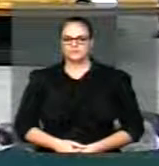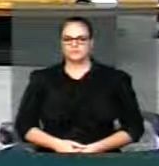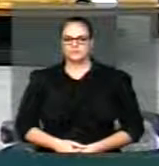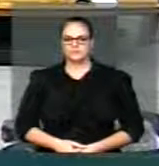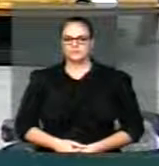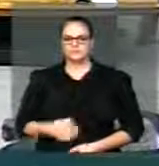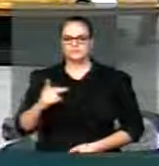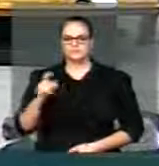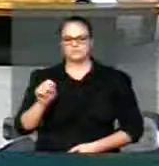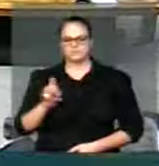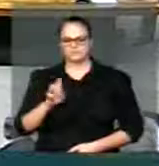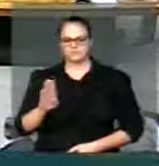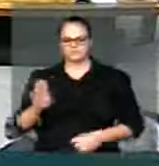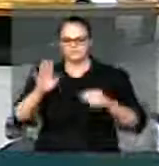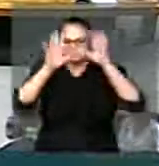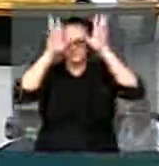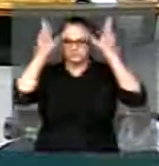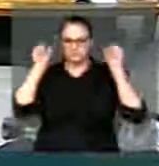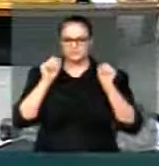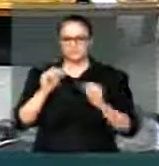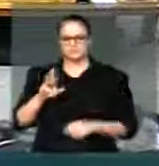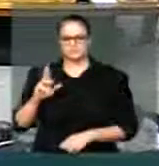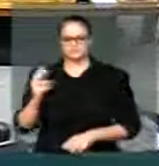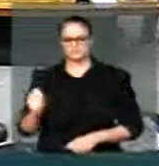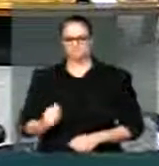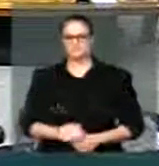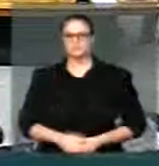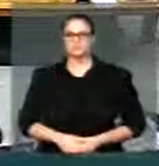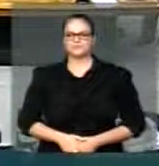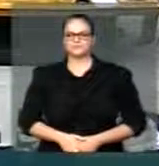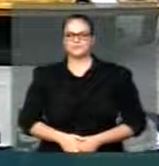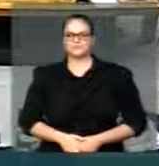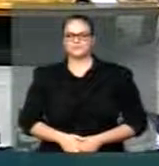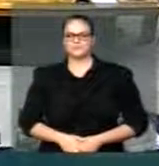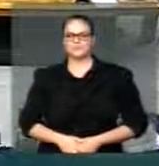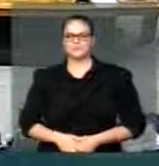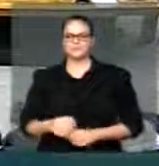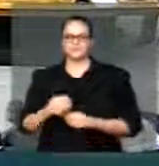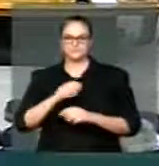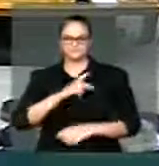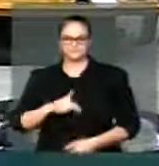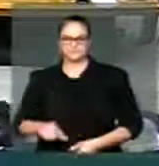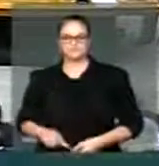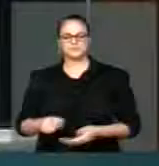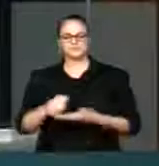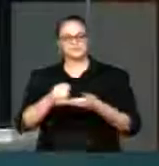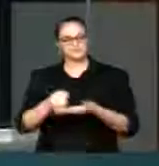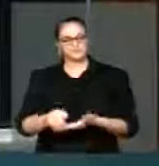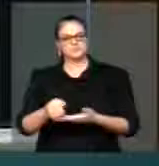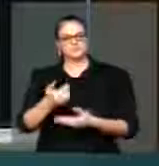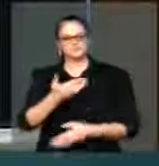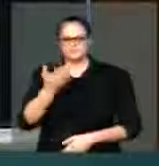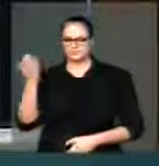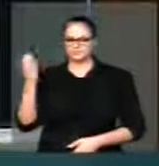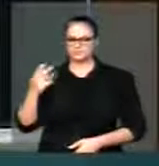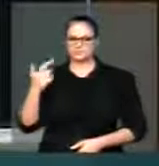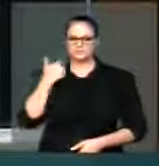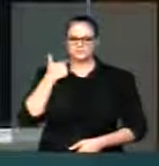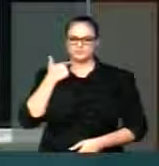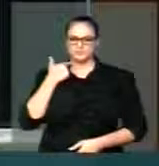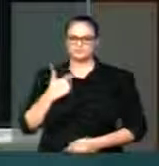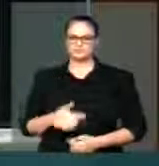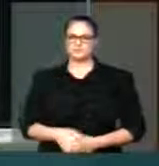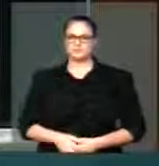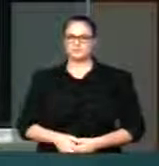Sr. Presidente, eu quero aqui manifestar o meu apoio e saudar os lotéricos do Brasil que se encontram nessa